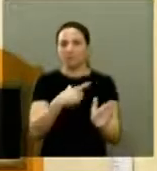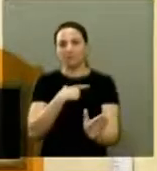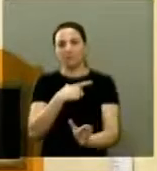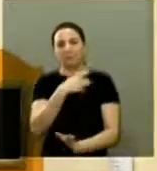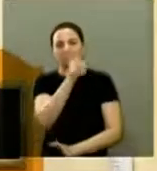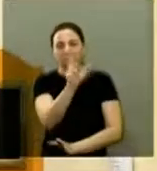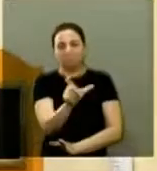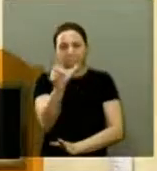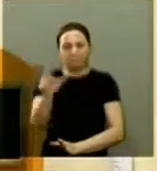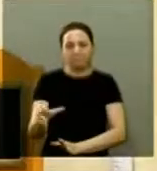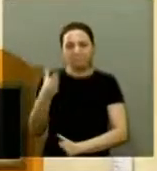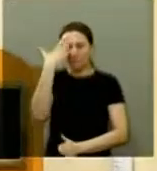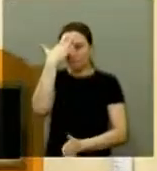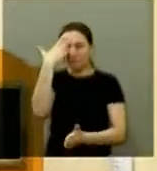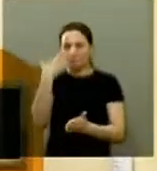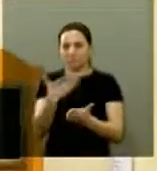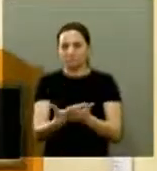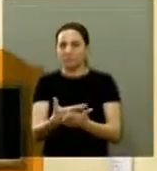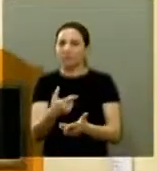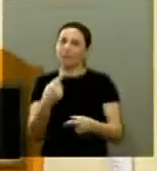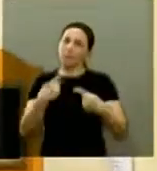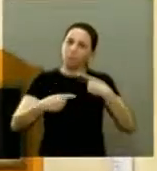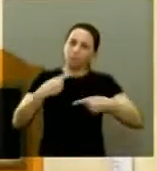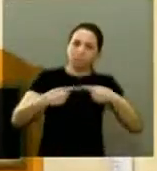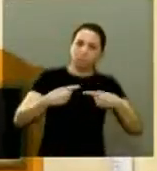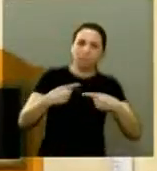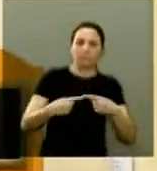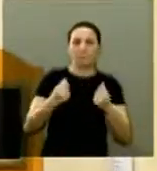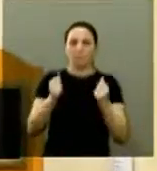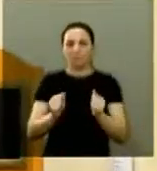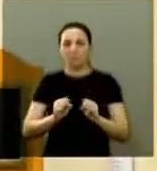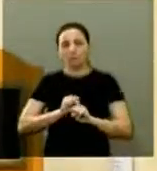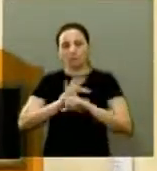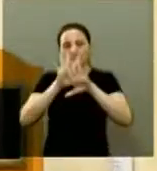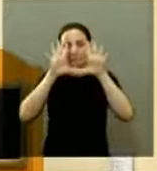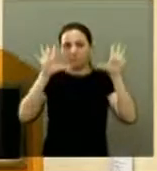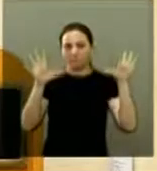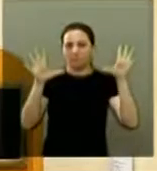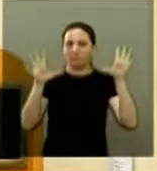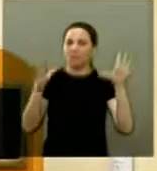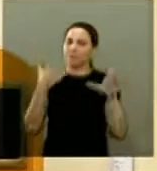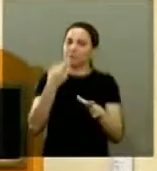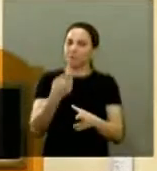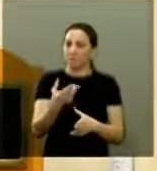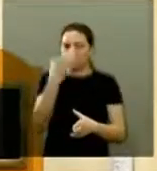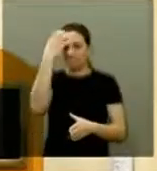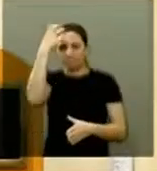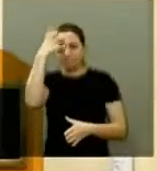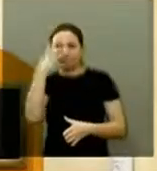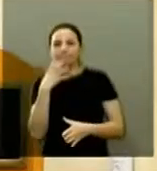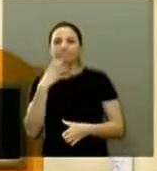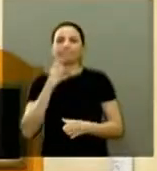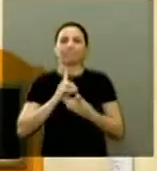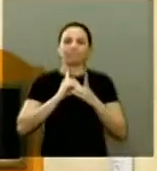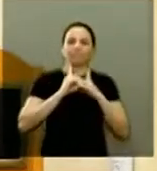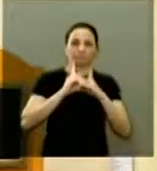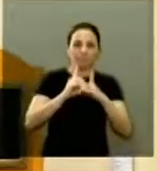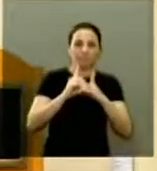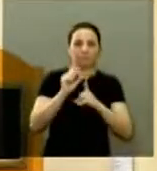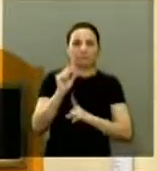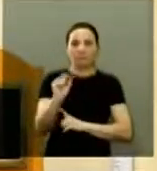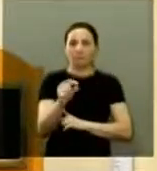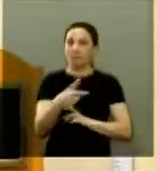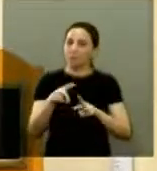pessoas que acreditam que a política pode ser feita de forma transparente, com seriedade, democrática.